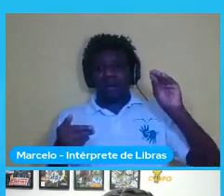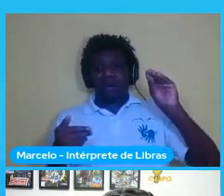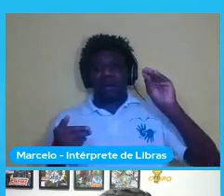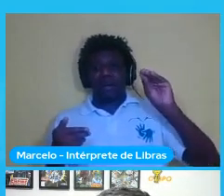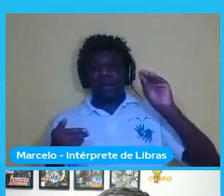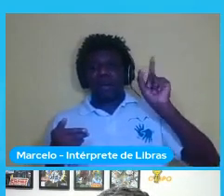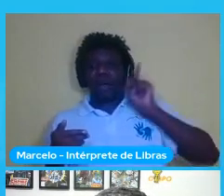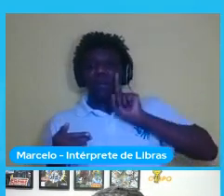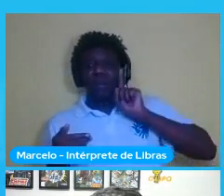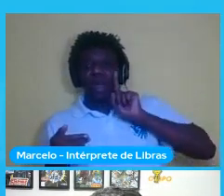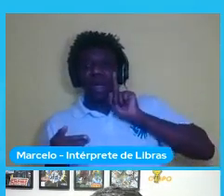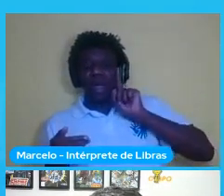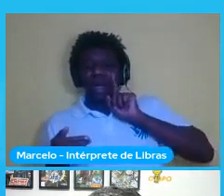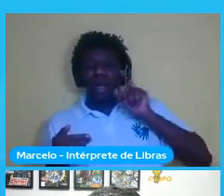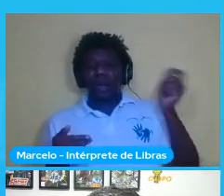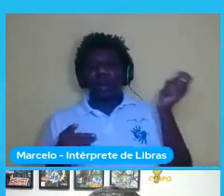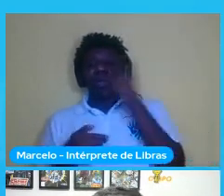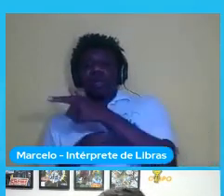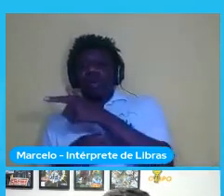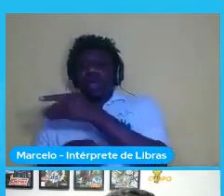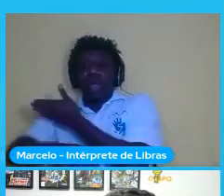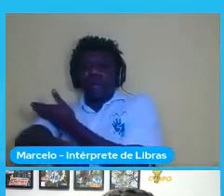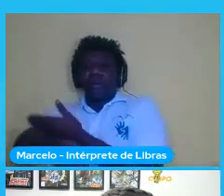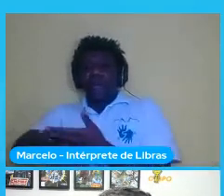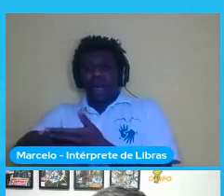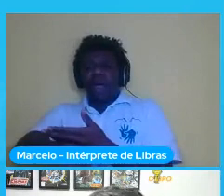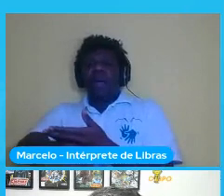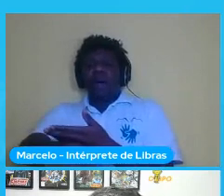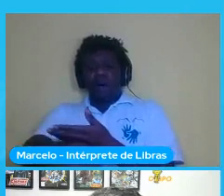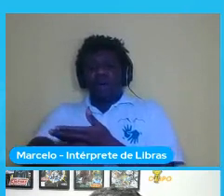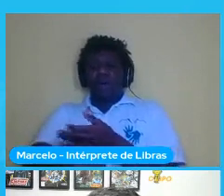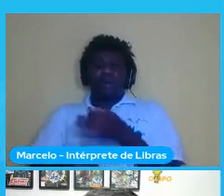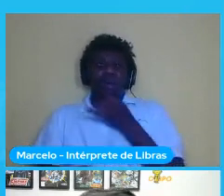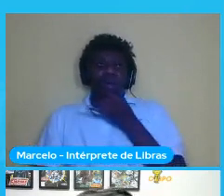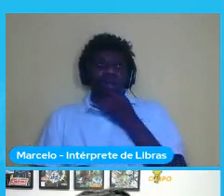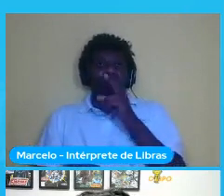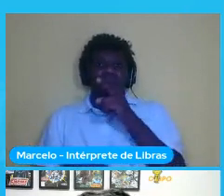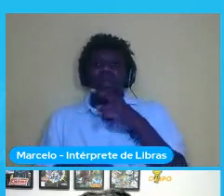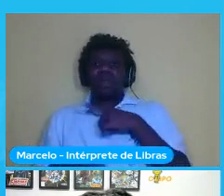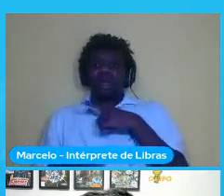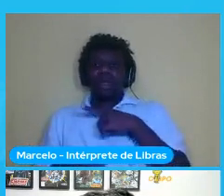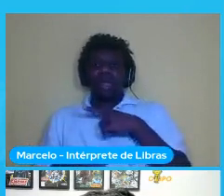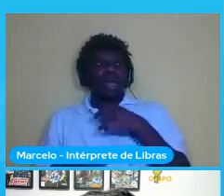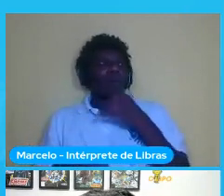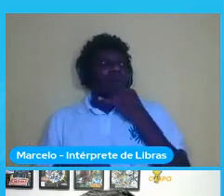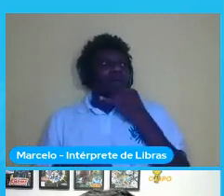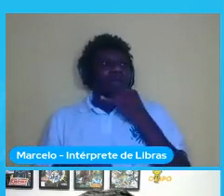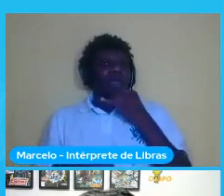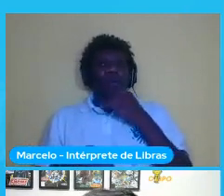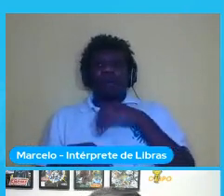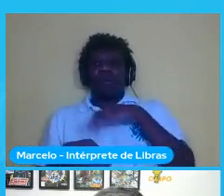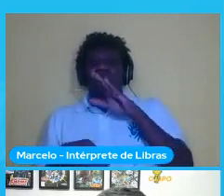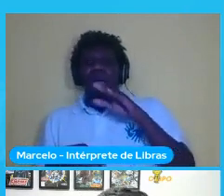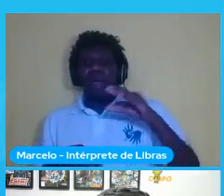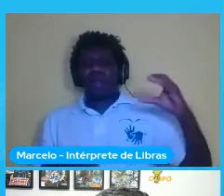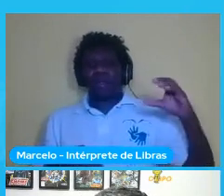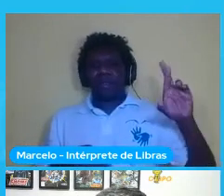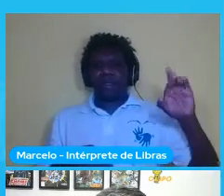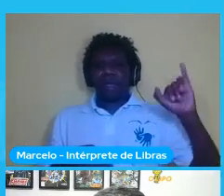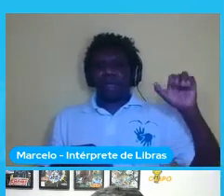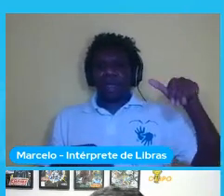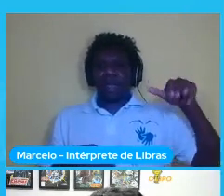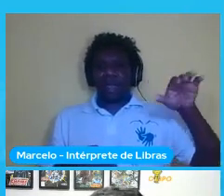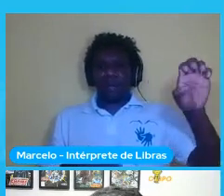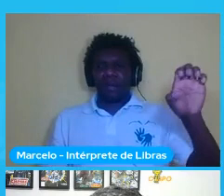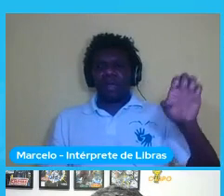do que de brancos em ser reincidentes em crimes então é extremamente complicado eles acharam